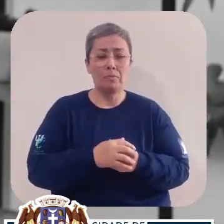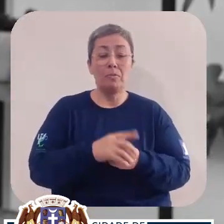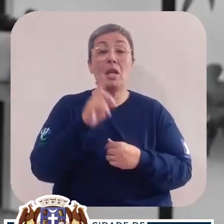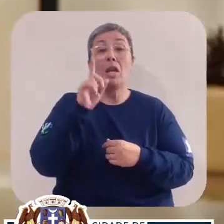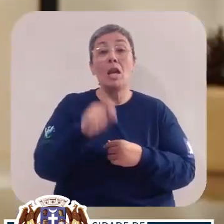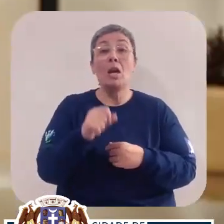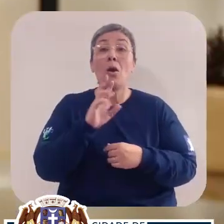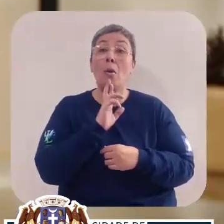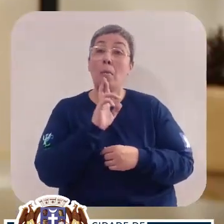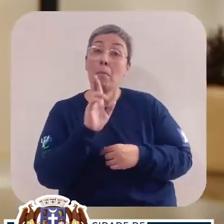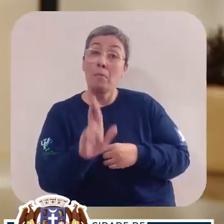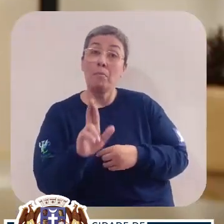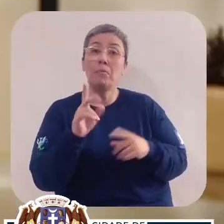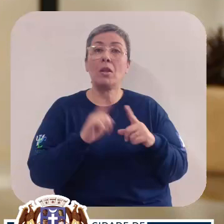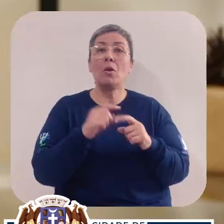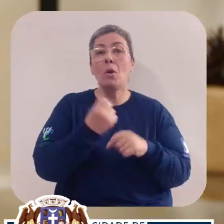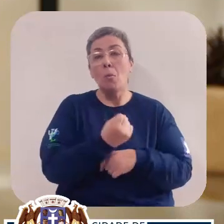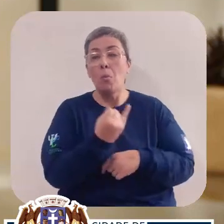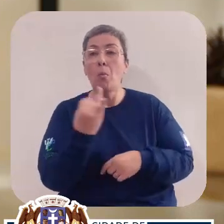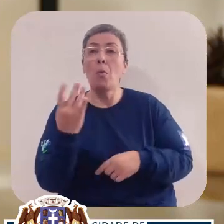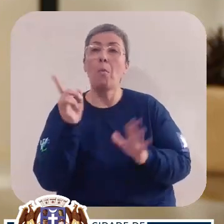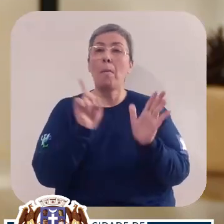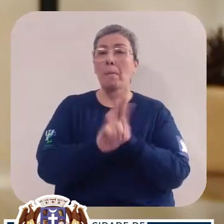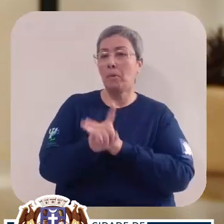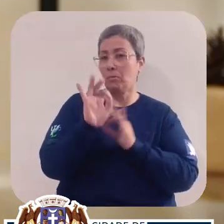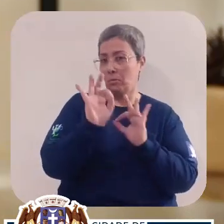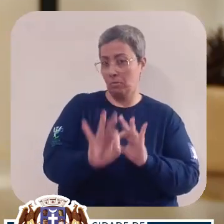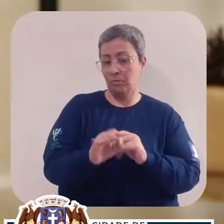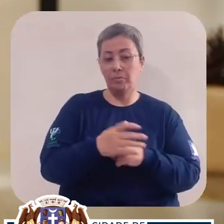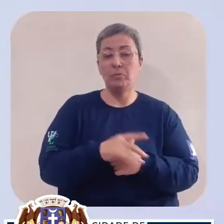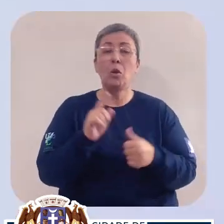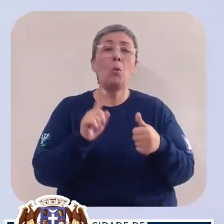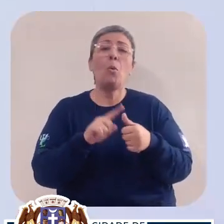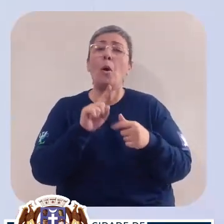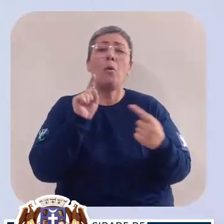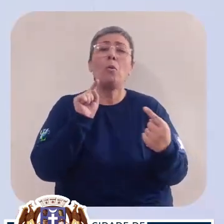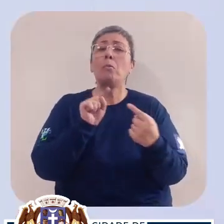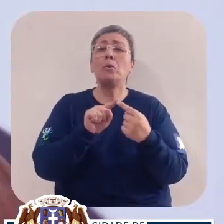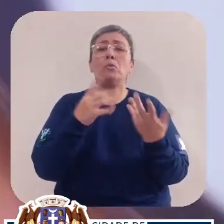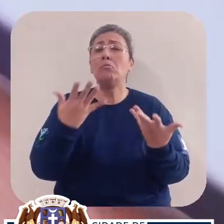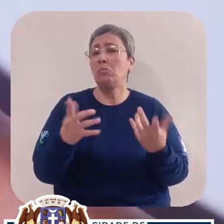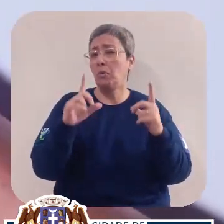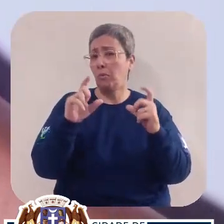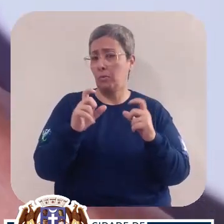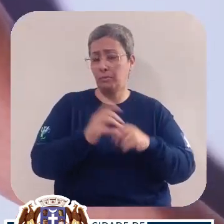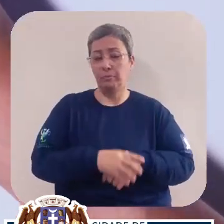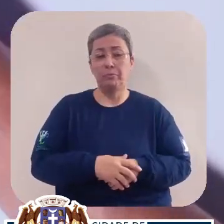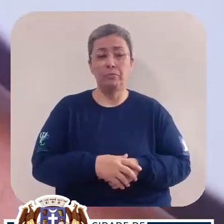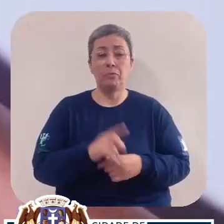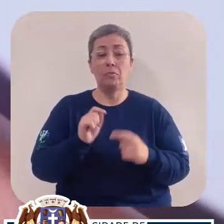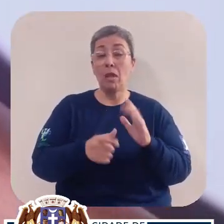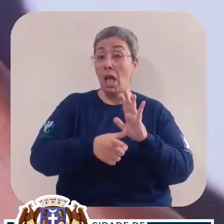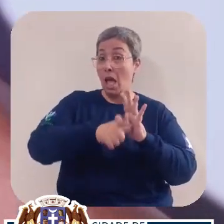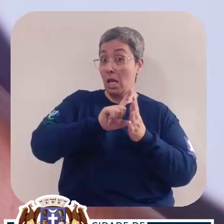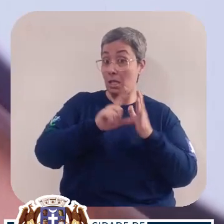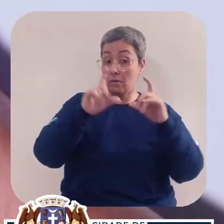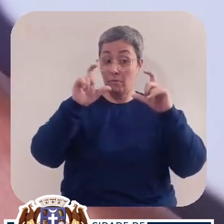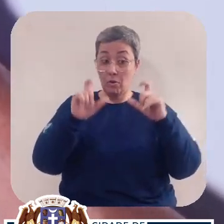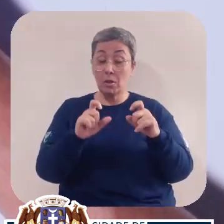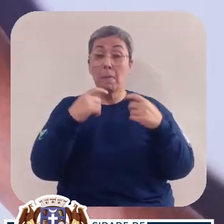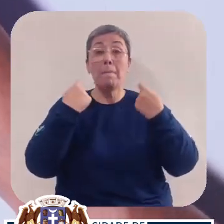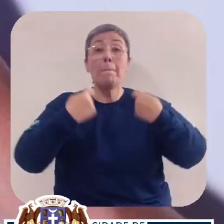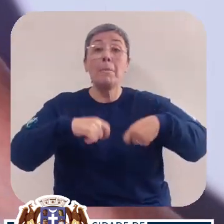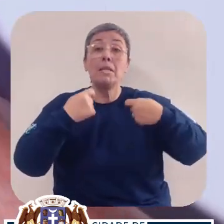isso? Respondendo algumas perguntinhas básicas. Qual a finalidade do registro? Antes de